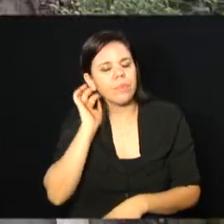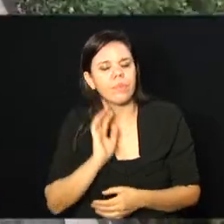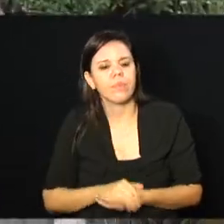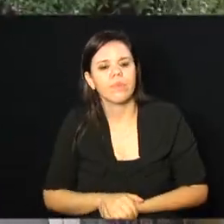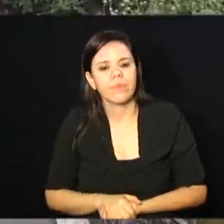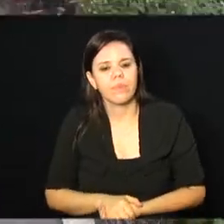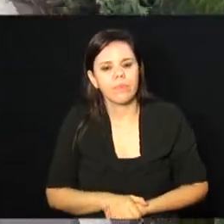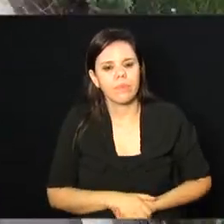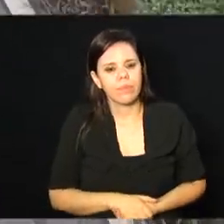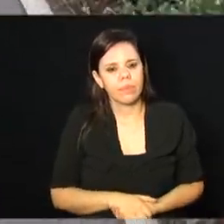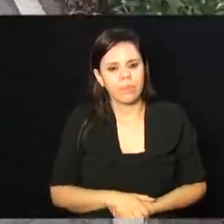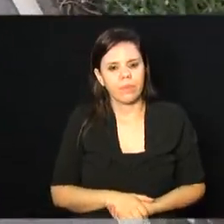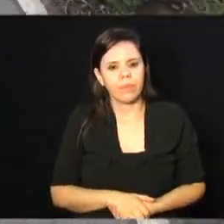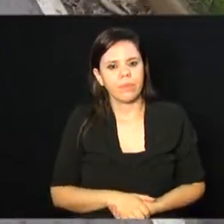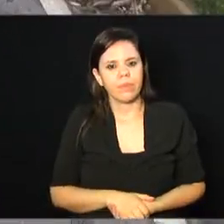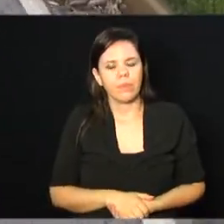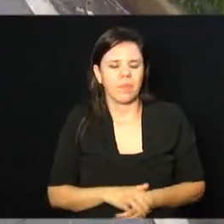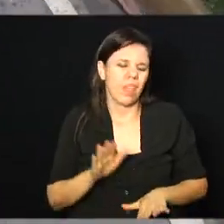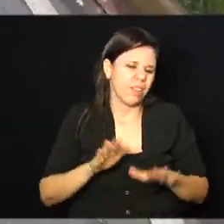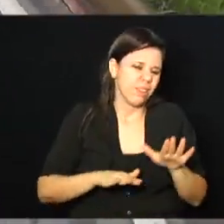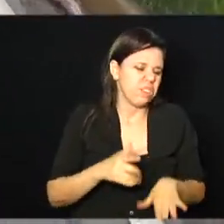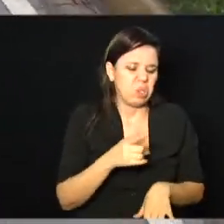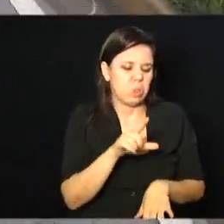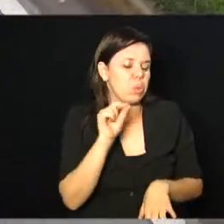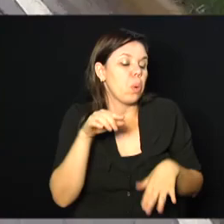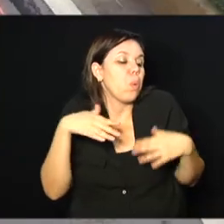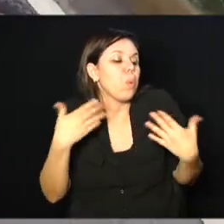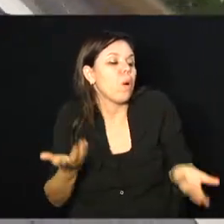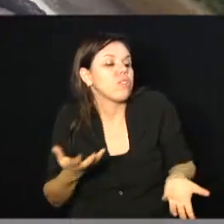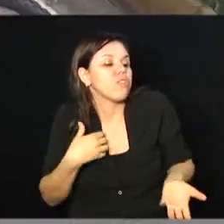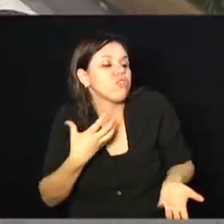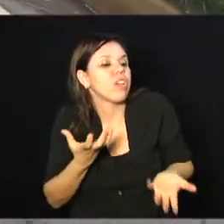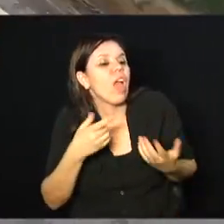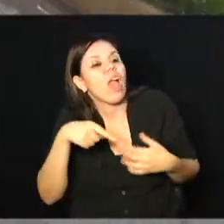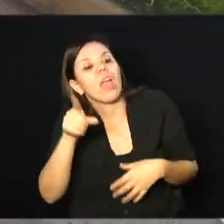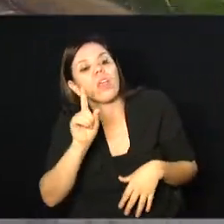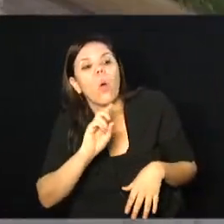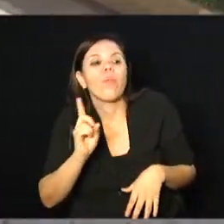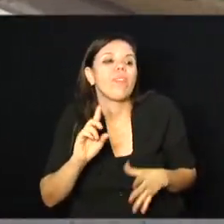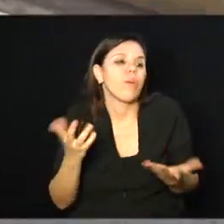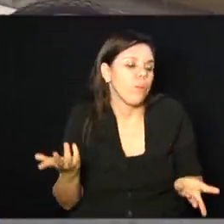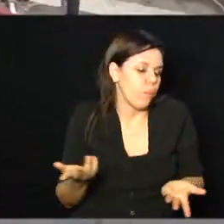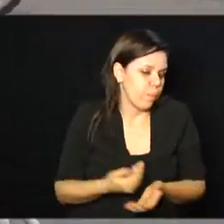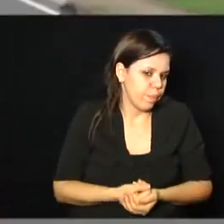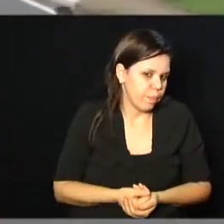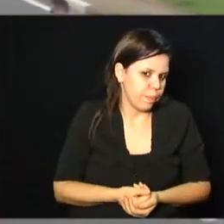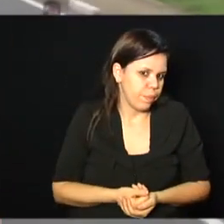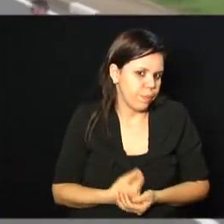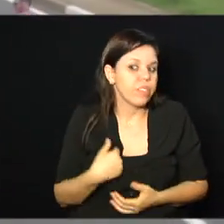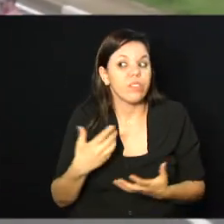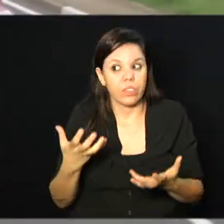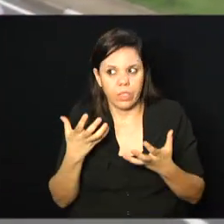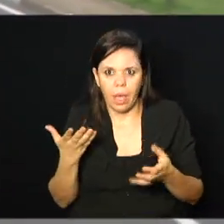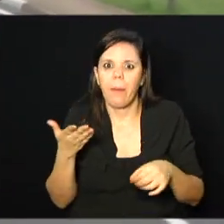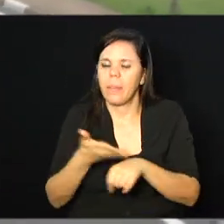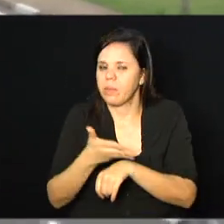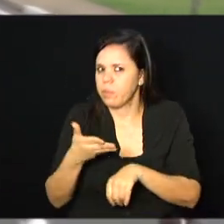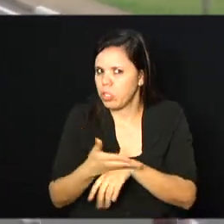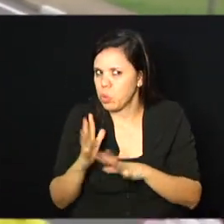Então, quer dizer, a gente não tem uma escolha de qual corrida a gente vai ou não, né? Mas a gente procura participar de todas, né?